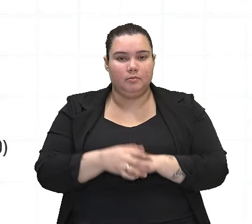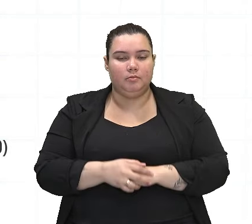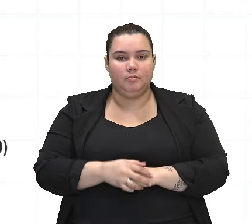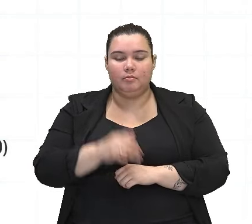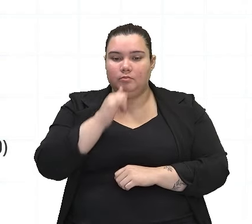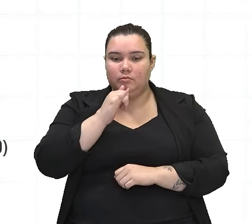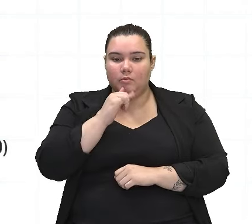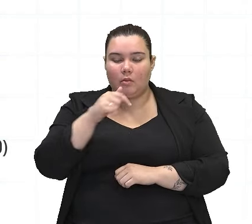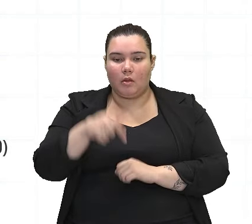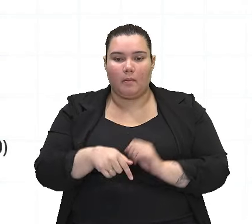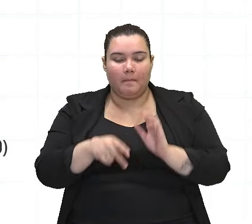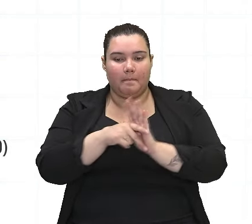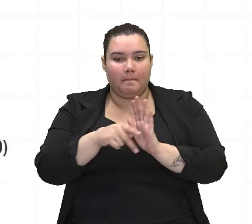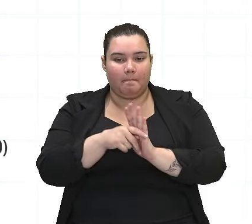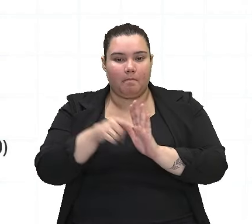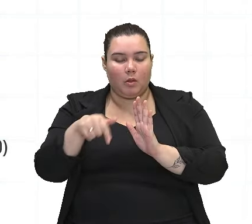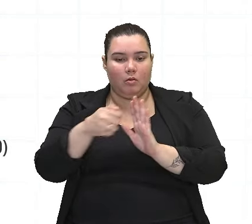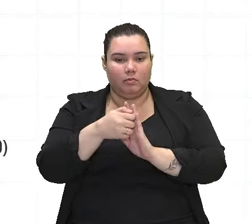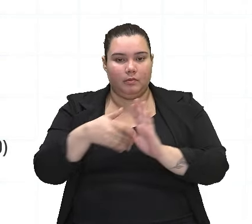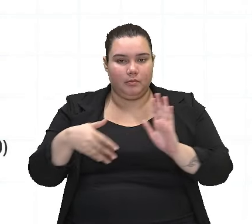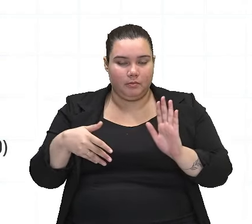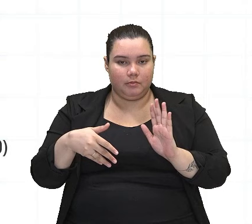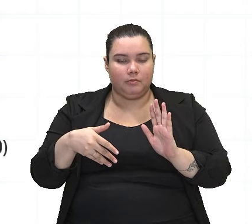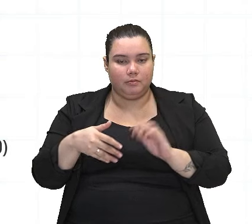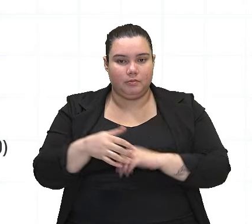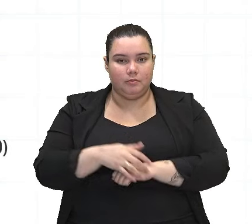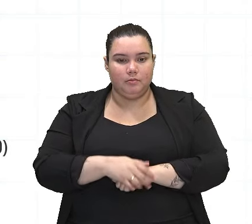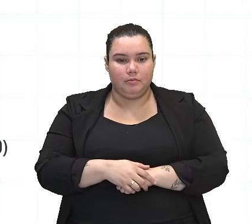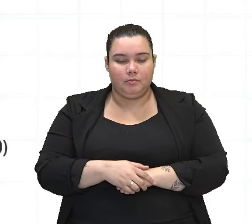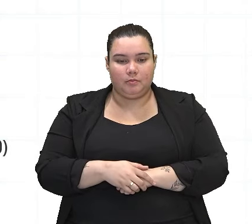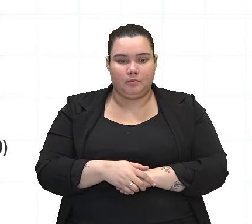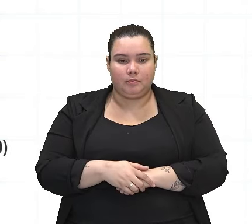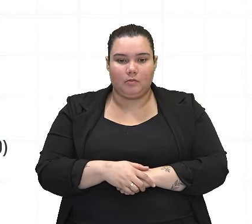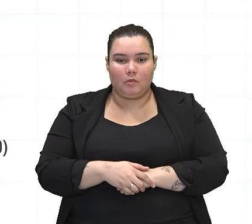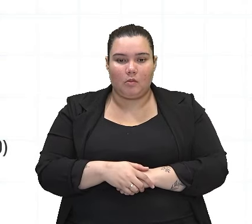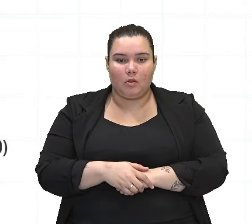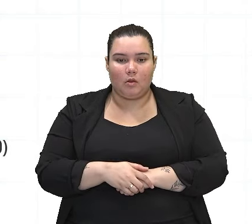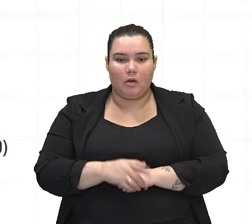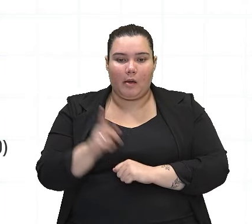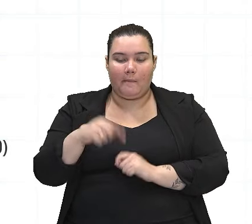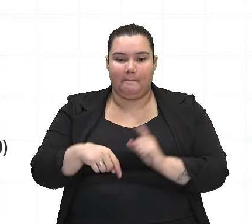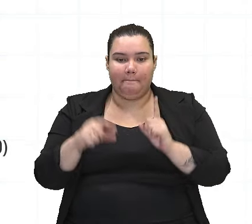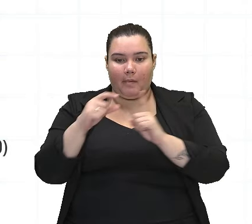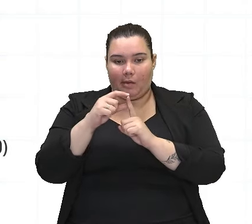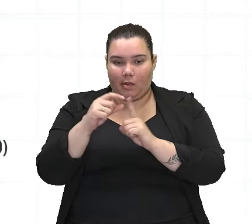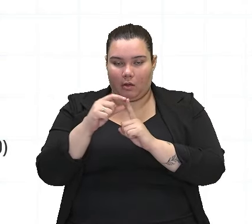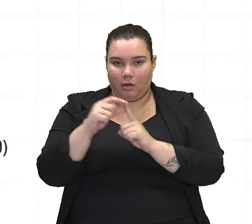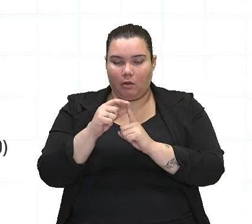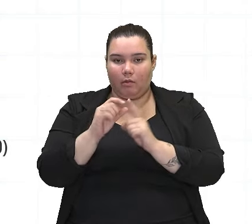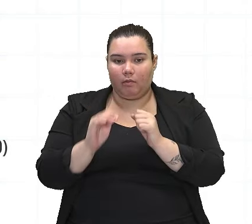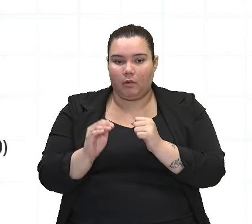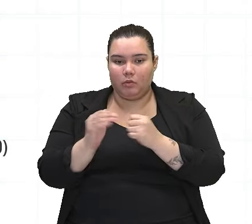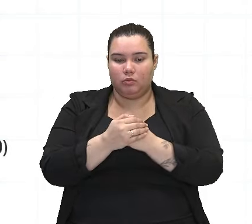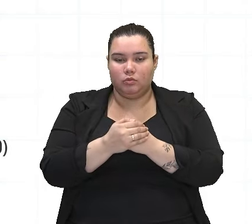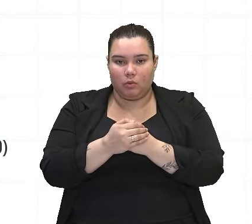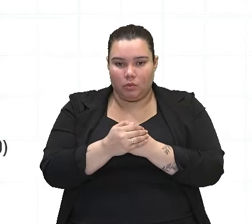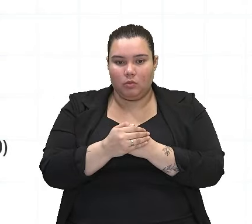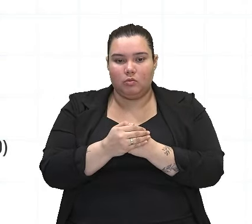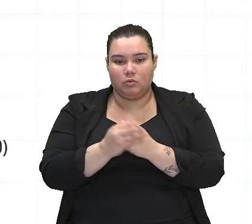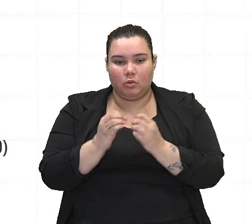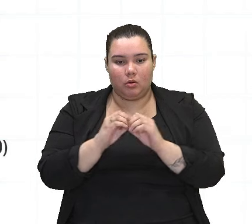tratando da elipse como figura de linguagem. Então, é a omissão de um termo ou oração que